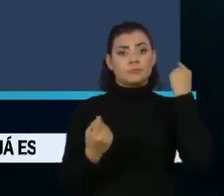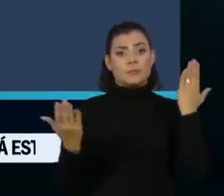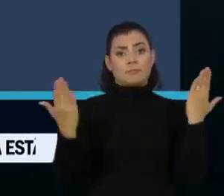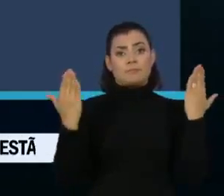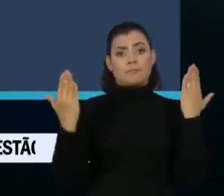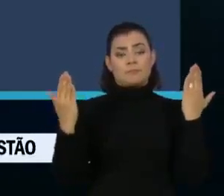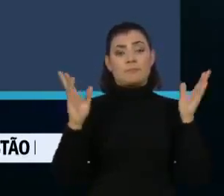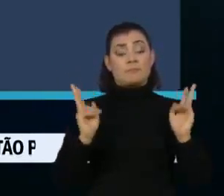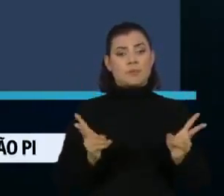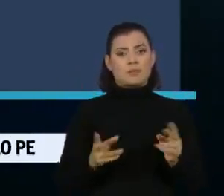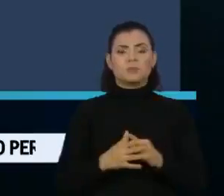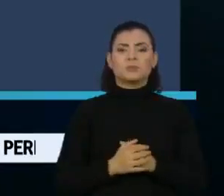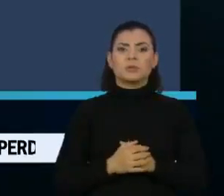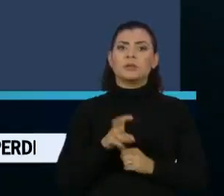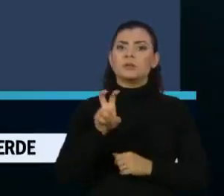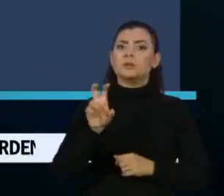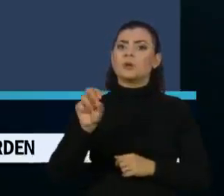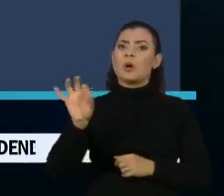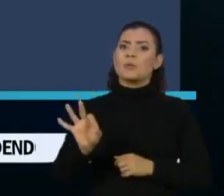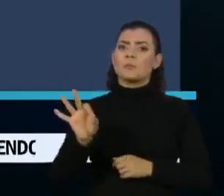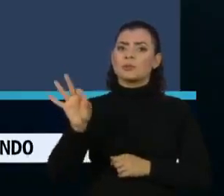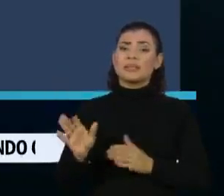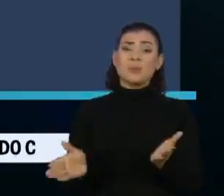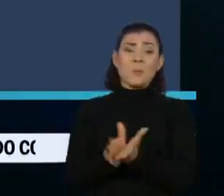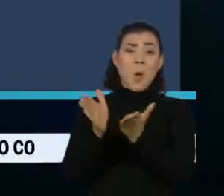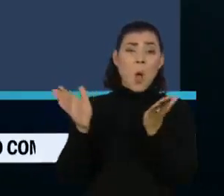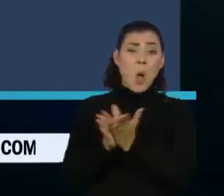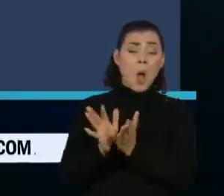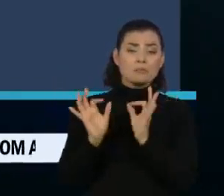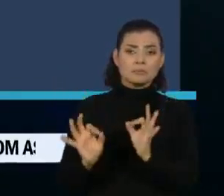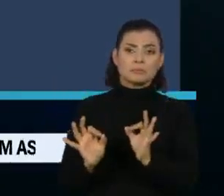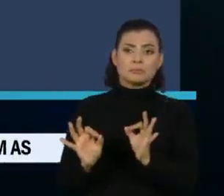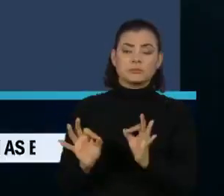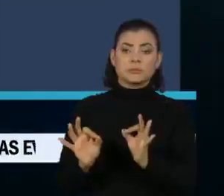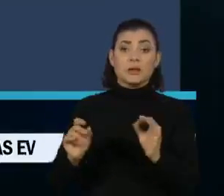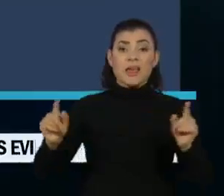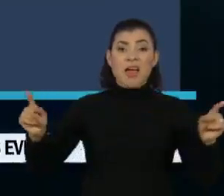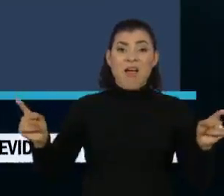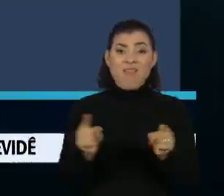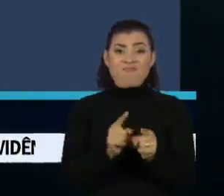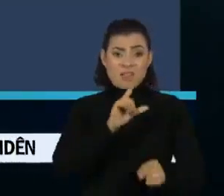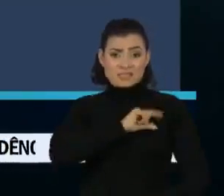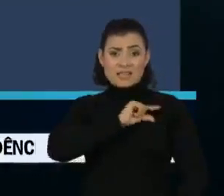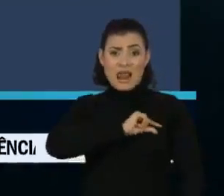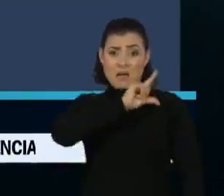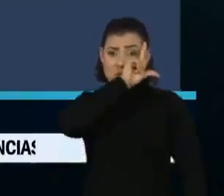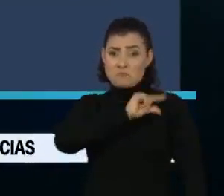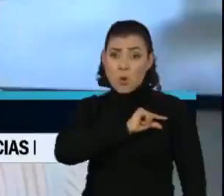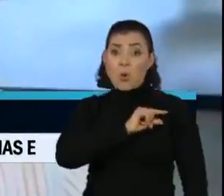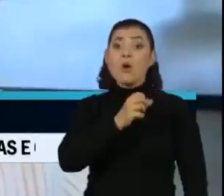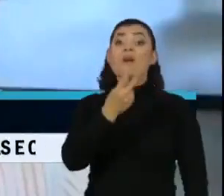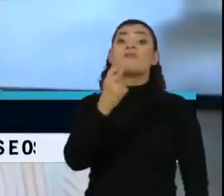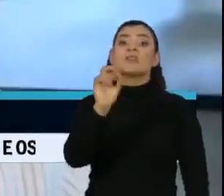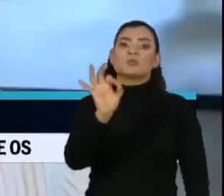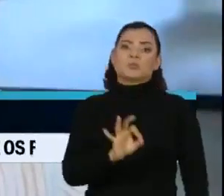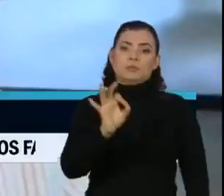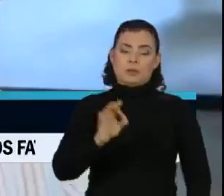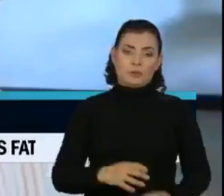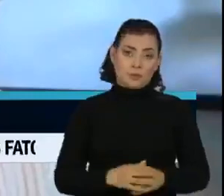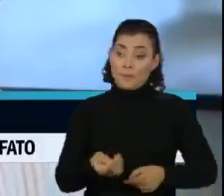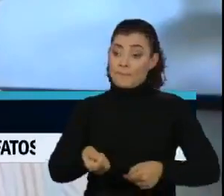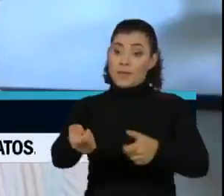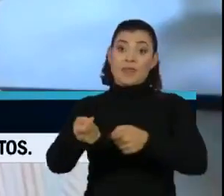do ano passado. Entre os 50% mais pobres, o recuo foi o dobro, de 20%. O auxílio